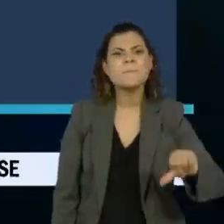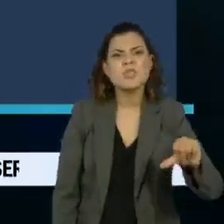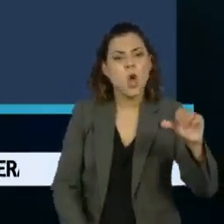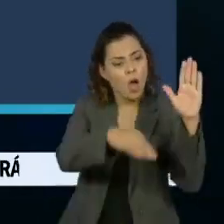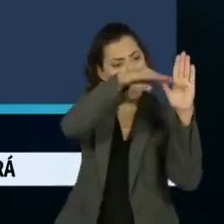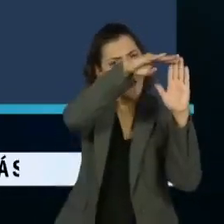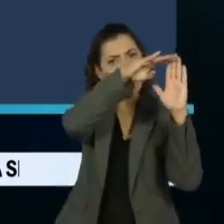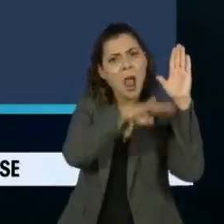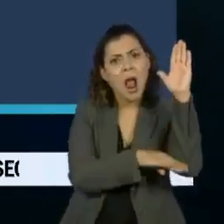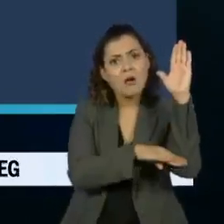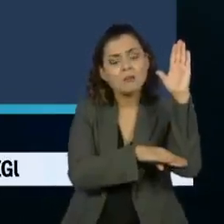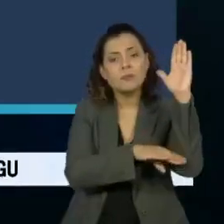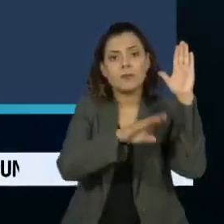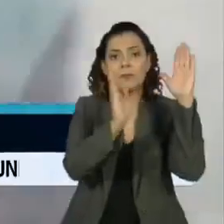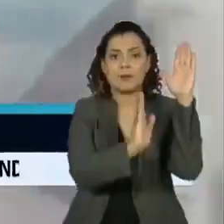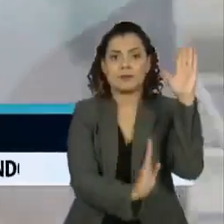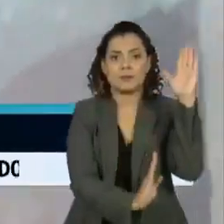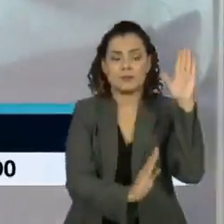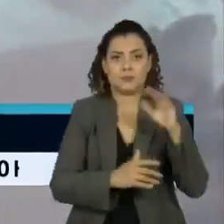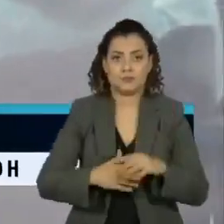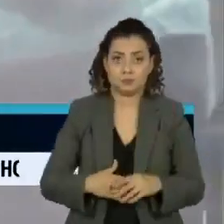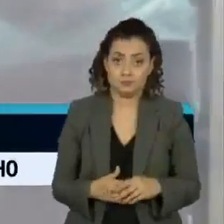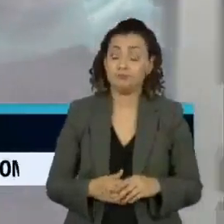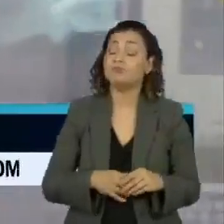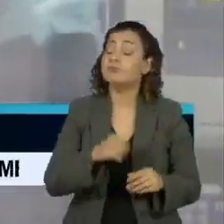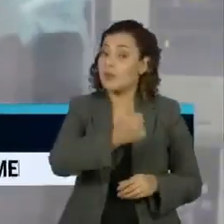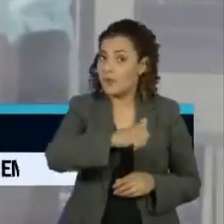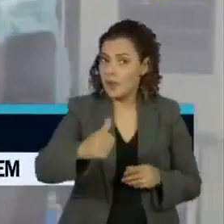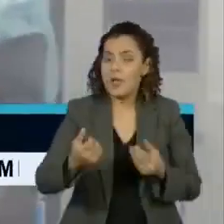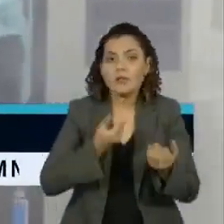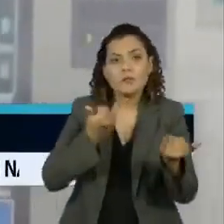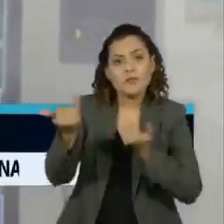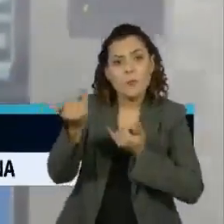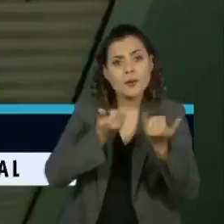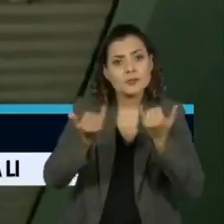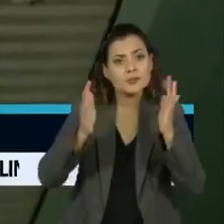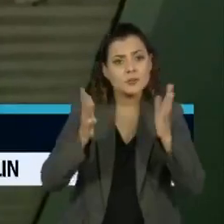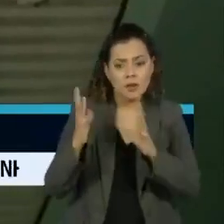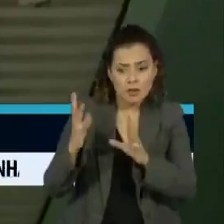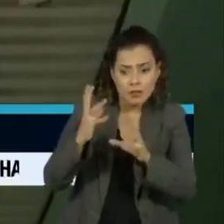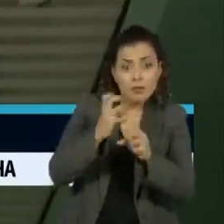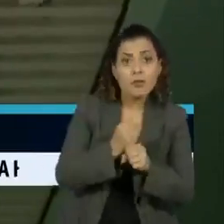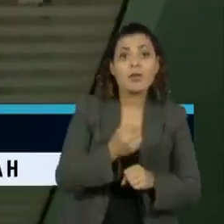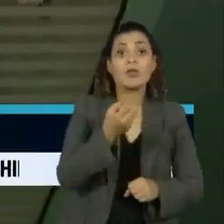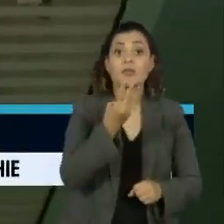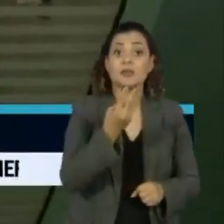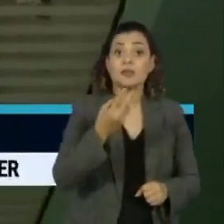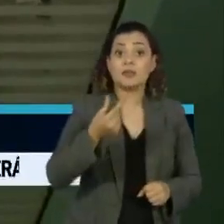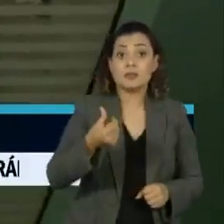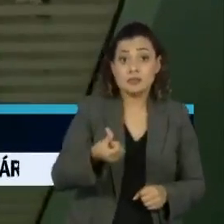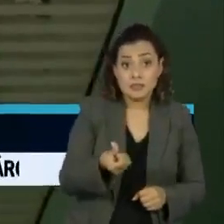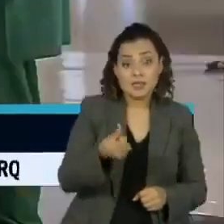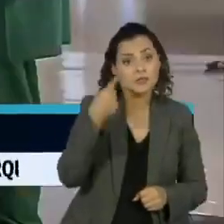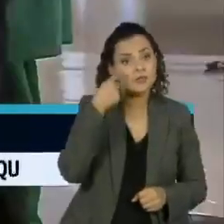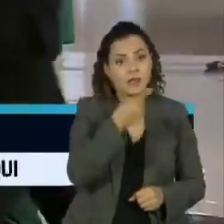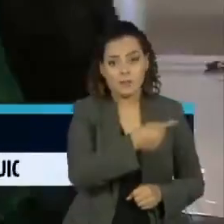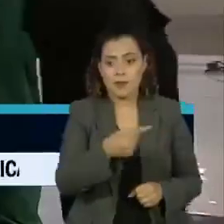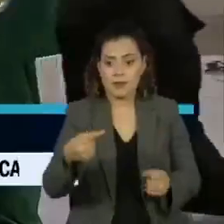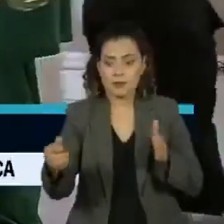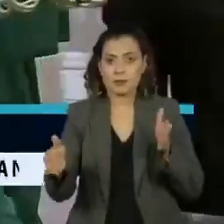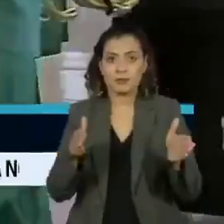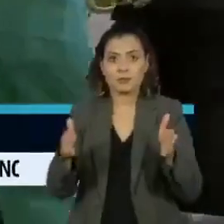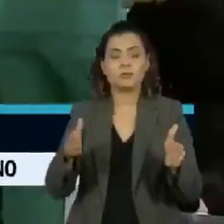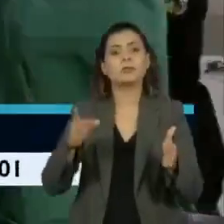gestão pública, está o Brasil. Foram avaliados dados registrados nas 36 semanas seguintes à